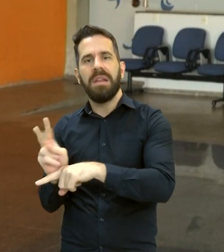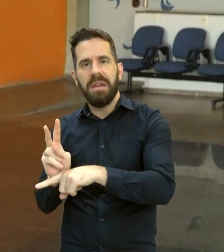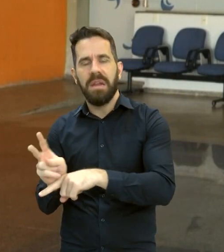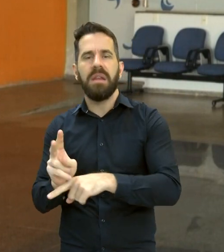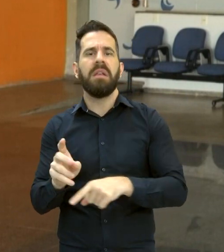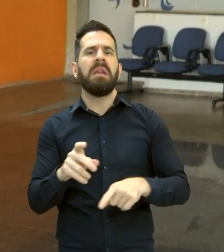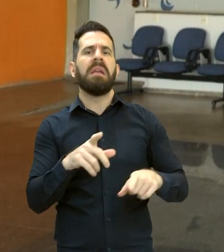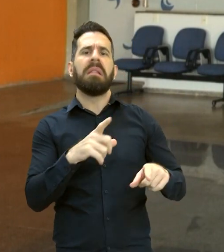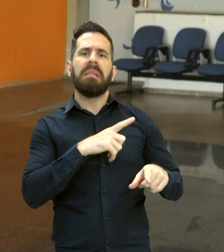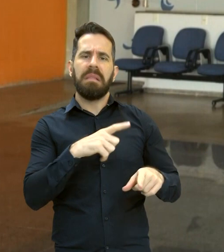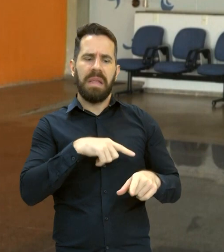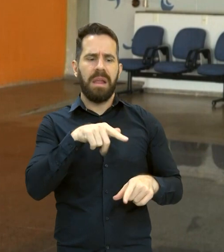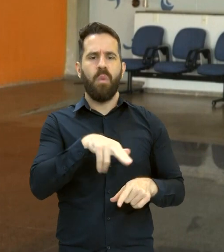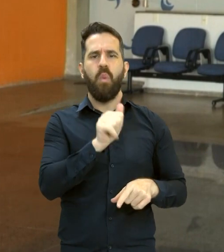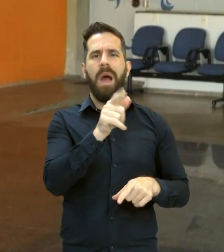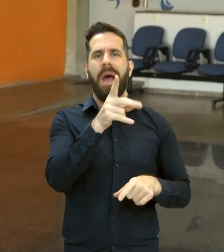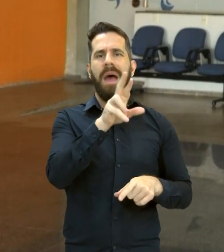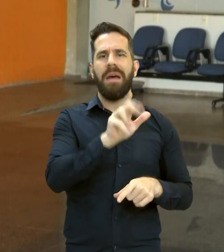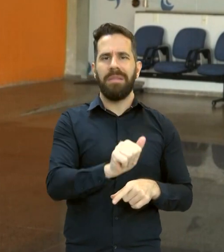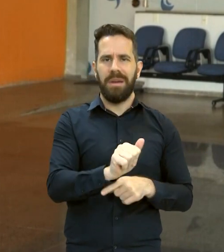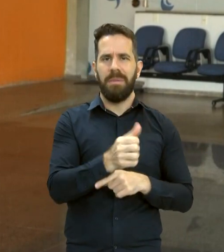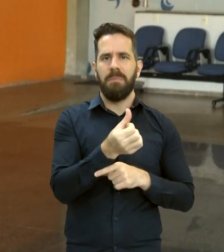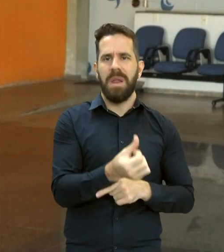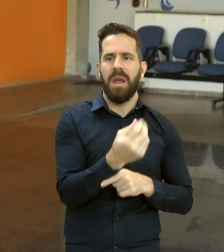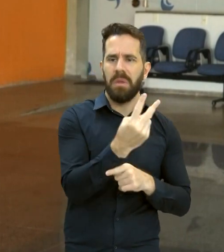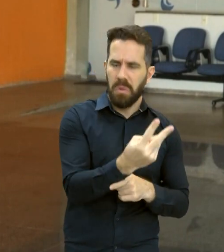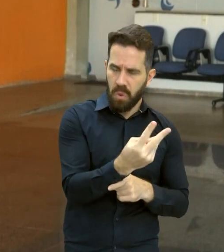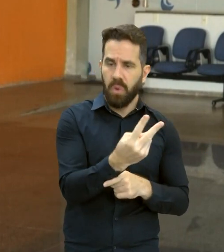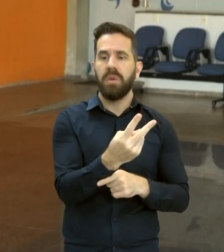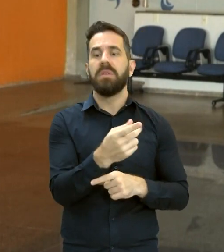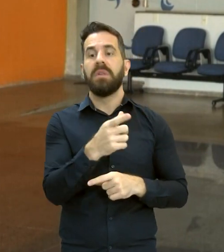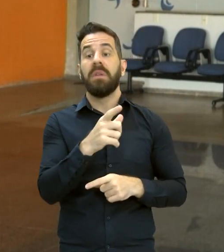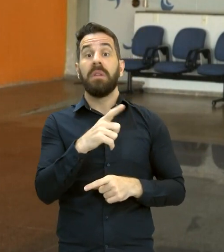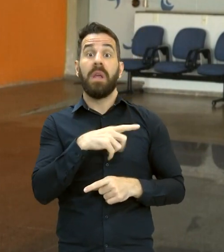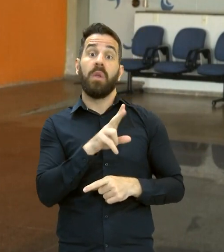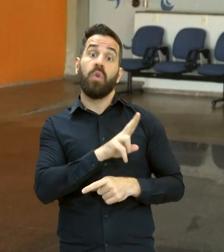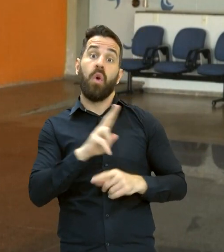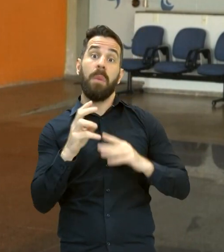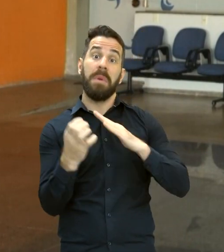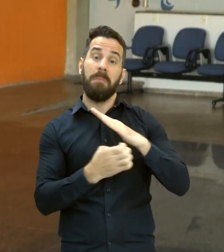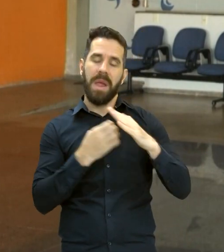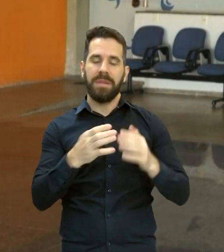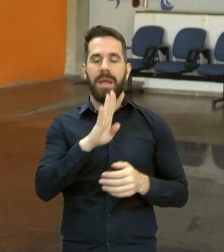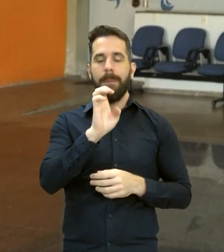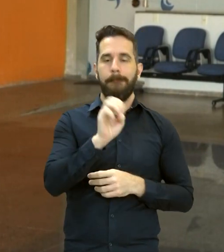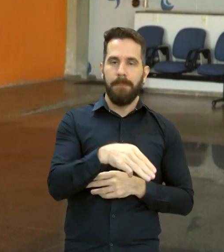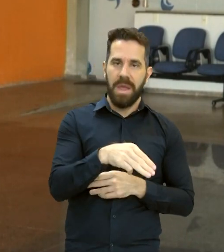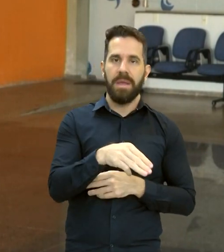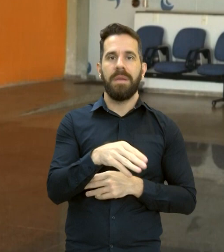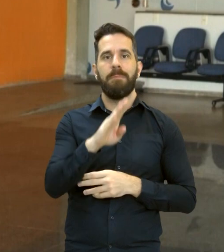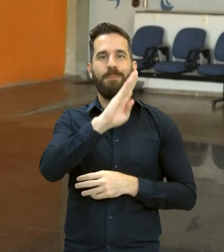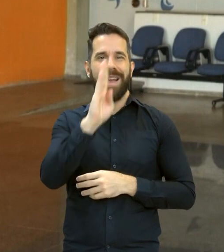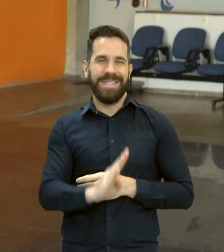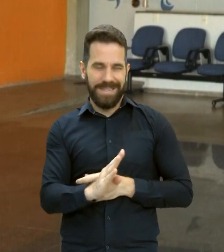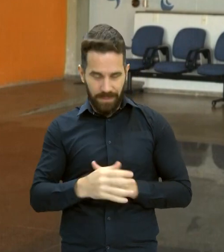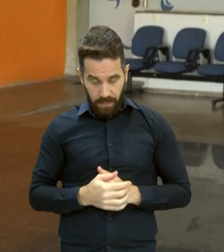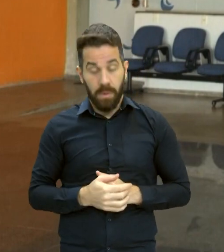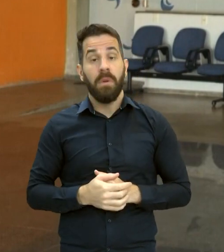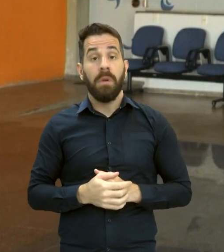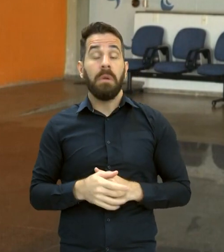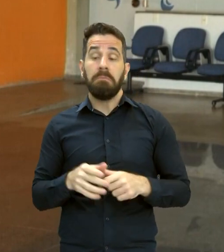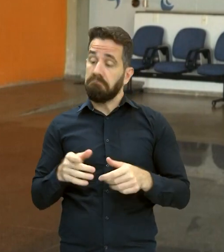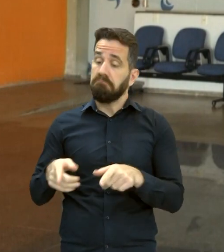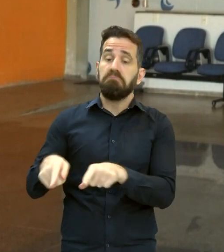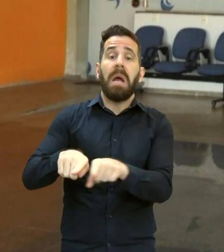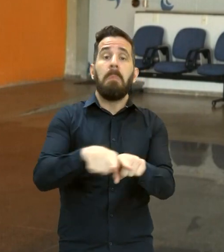e a gente tem um trabalho integrado com os recepcionistas e essa estrutura de segurança. A relação com essas empresas é bastante produtiva,